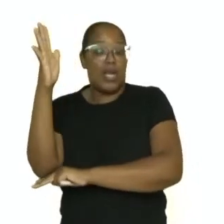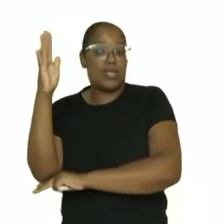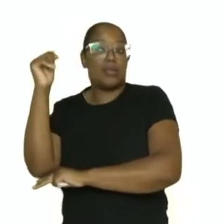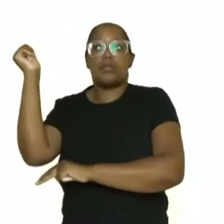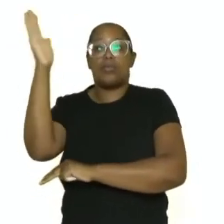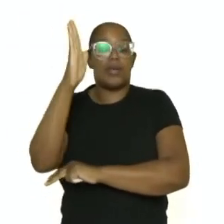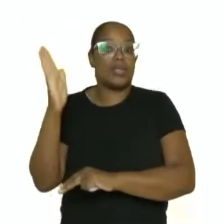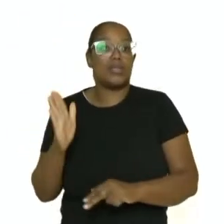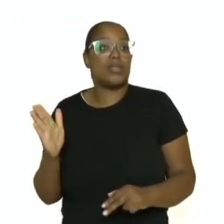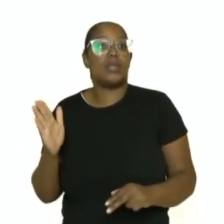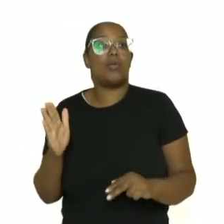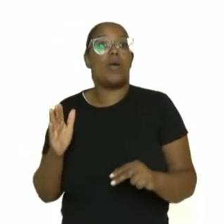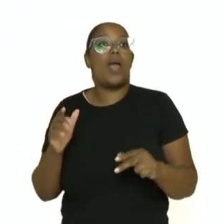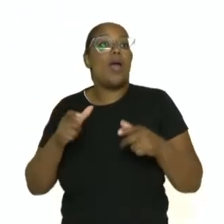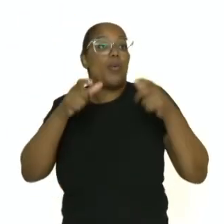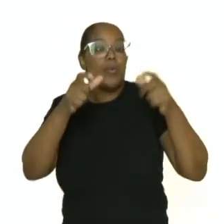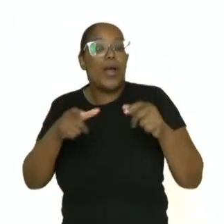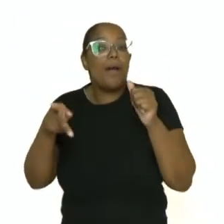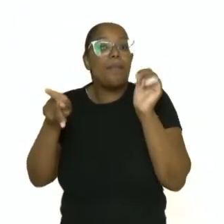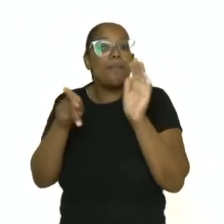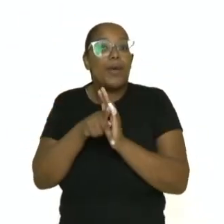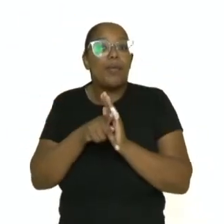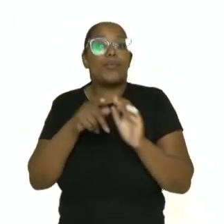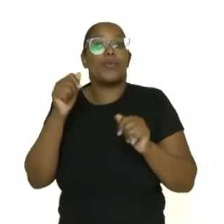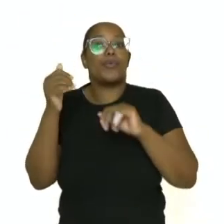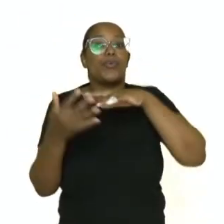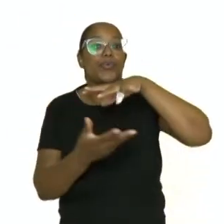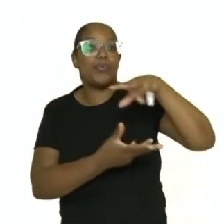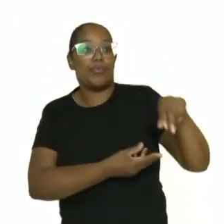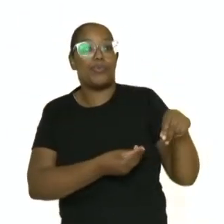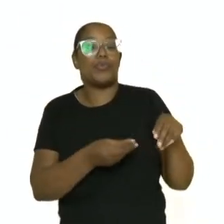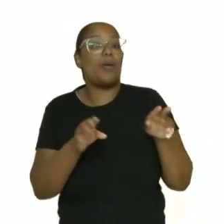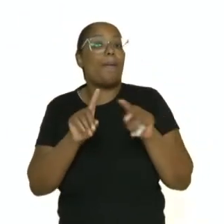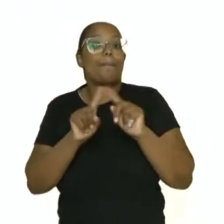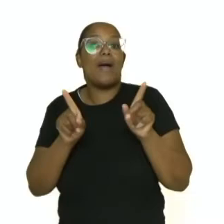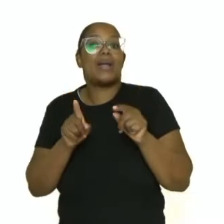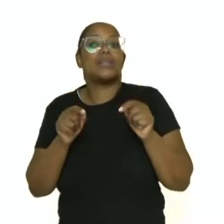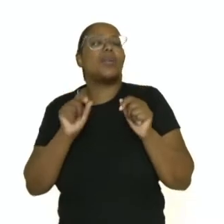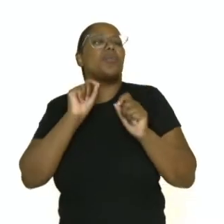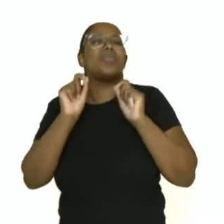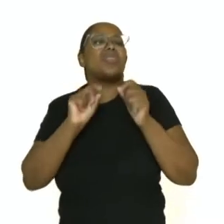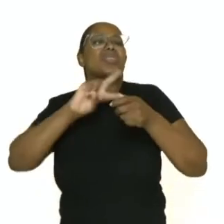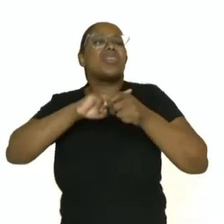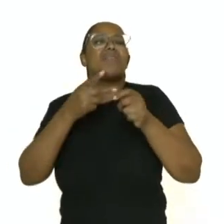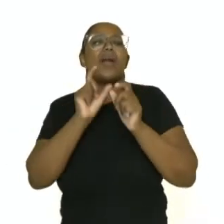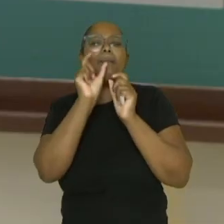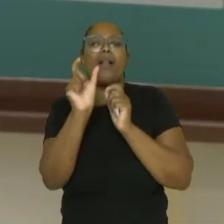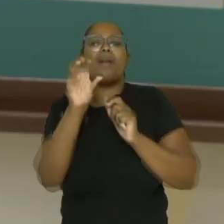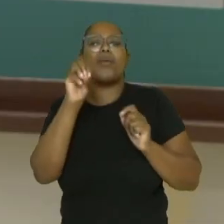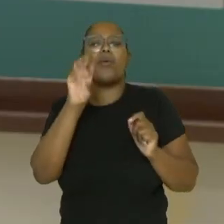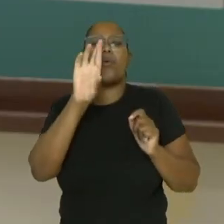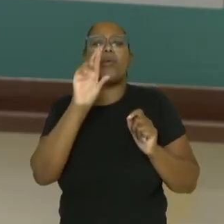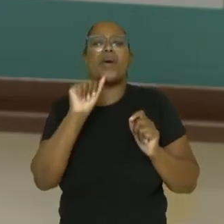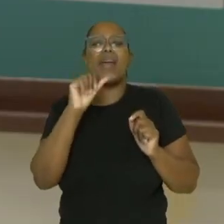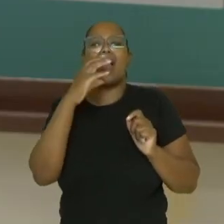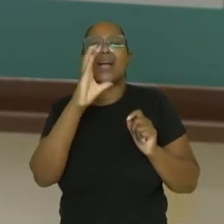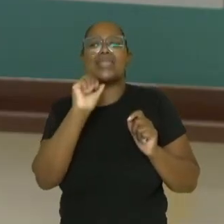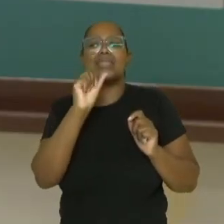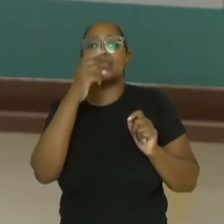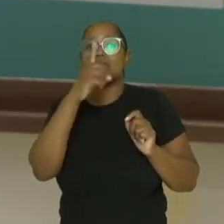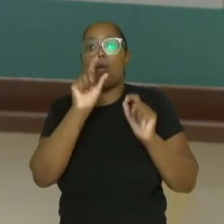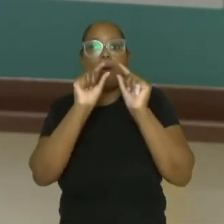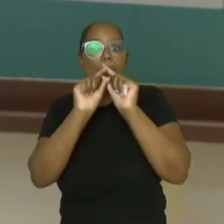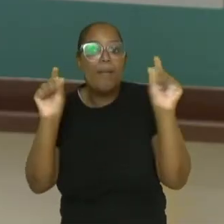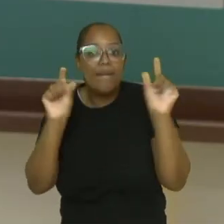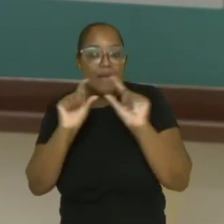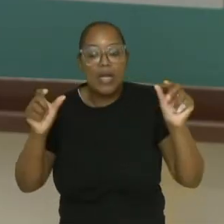do mundo. Não tem verbo. Porém, é um enunciado de sentido completo. Perfeito. Oração. O que é oração? Oração é uma frase que se